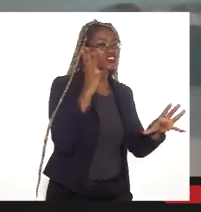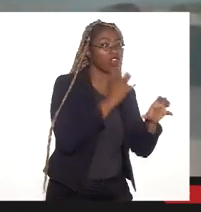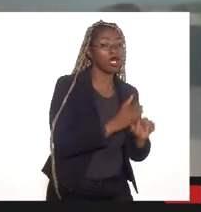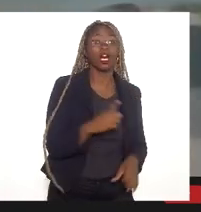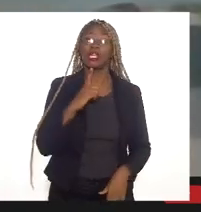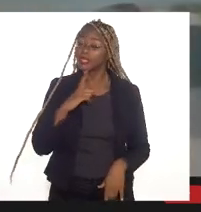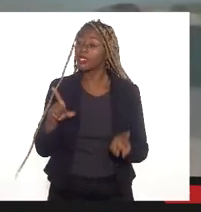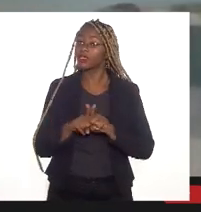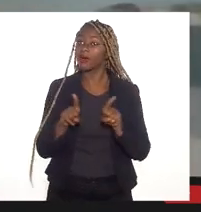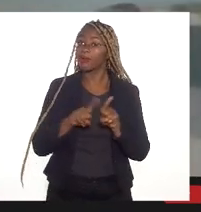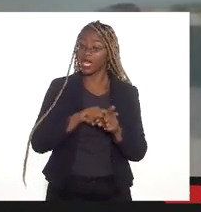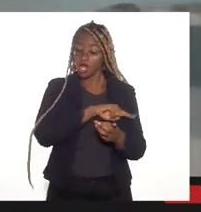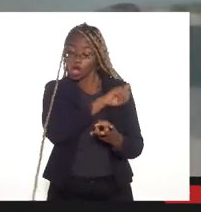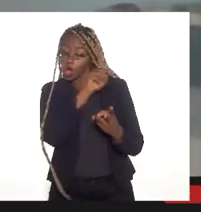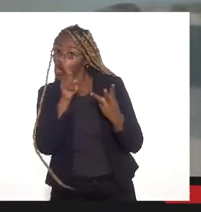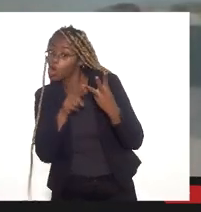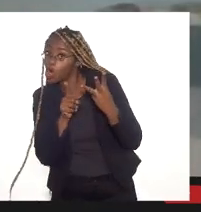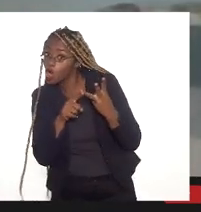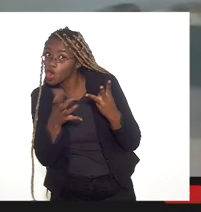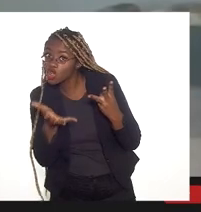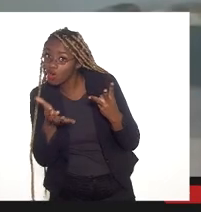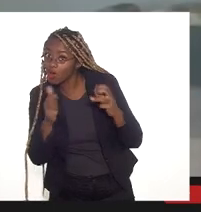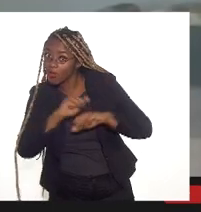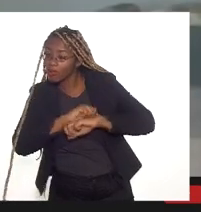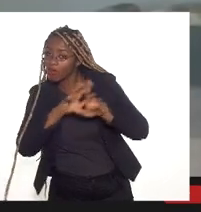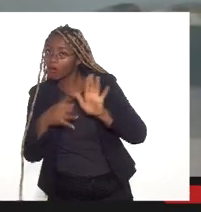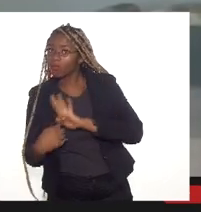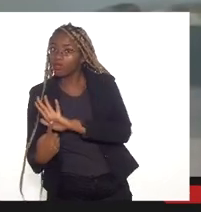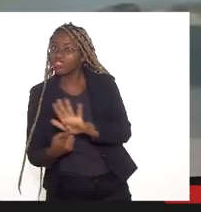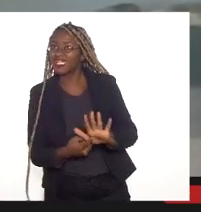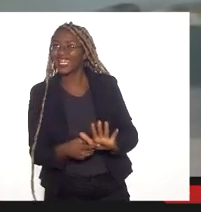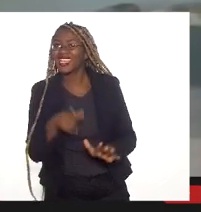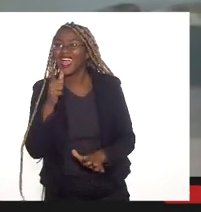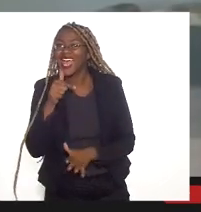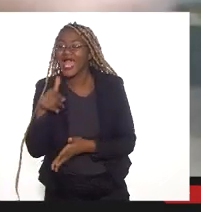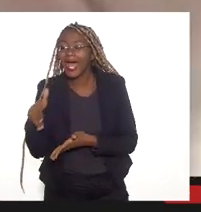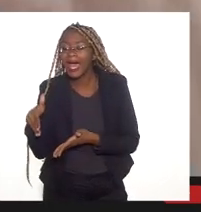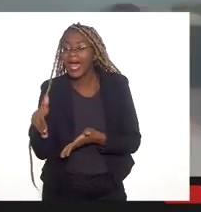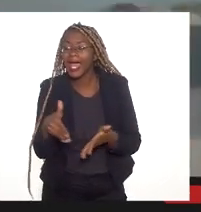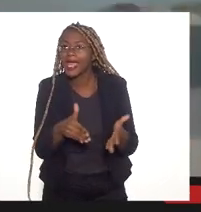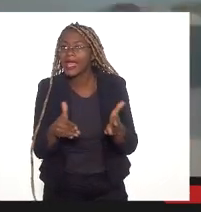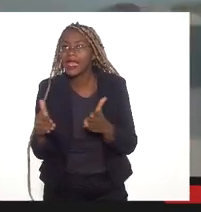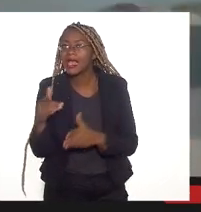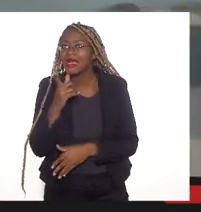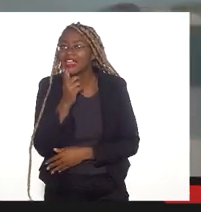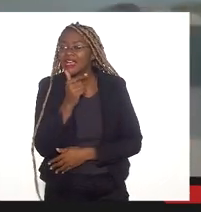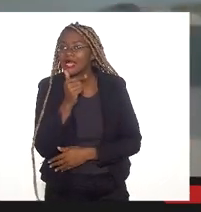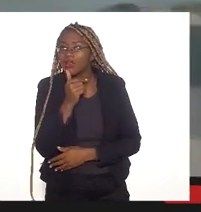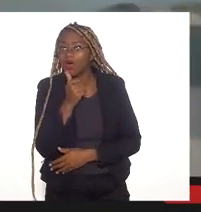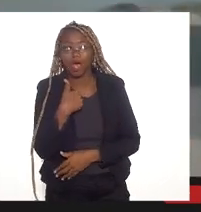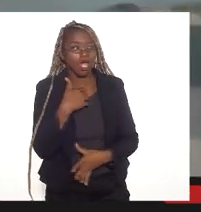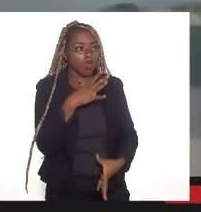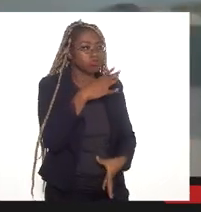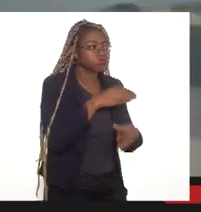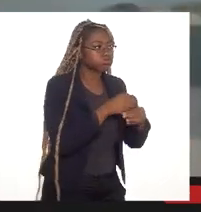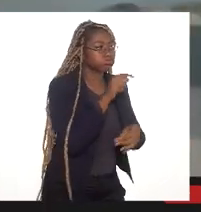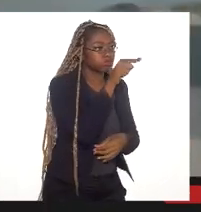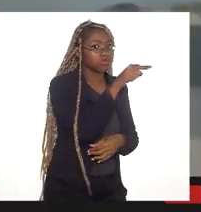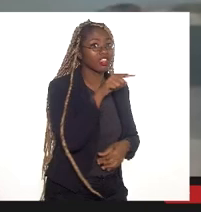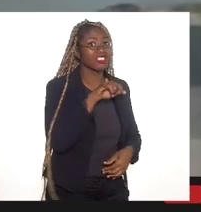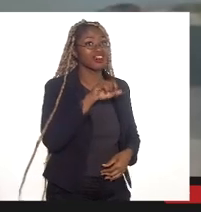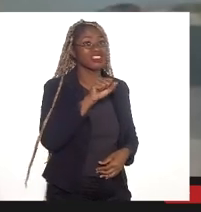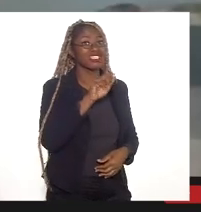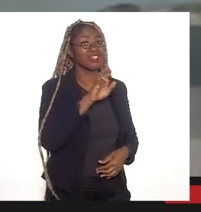aspecto que eu quero frisar aqui, que é o aspecto hidrológico, daí eu reiterar o que a Isabela comentou do